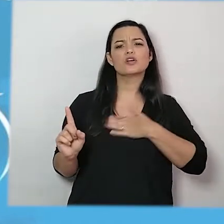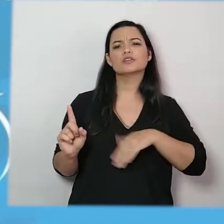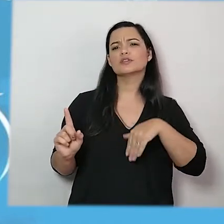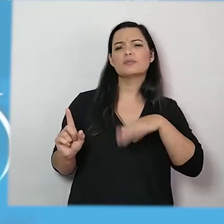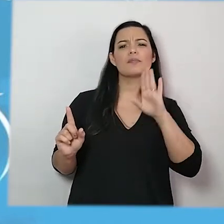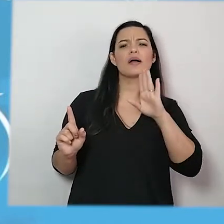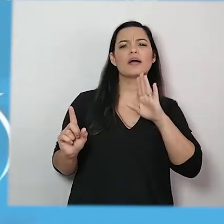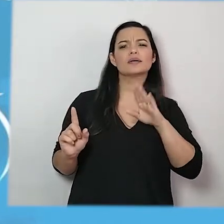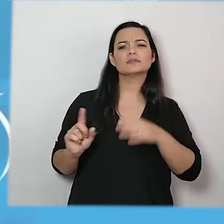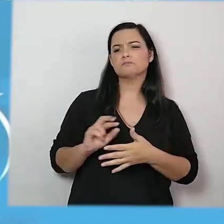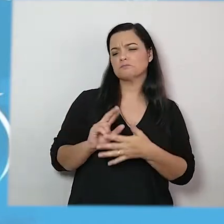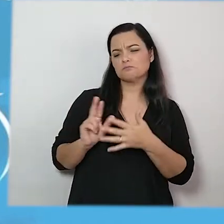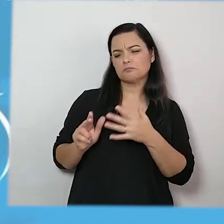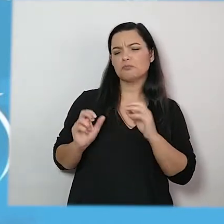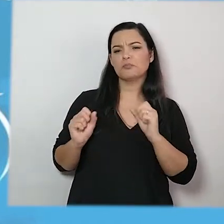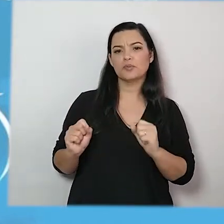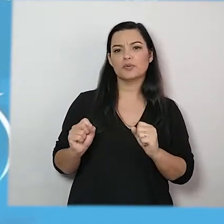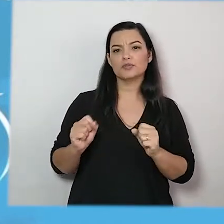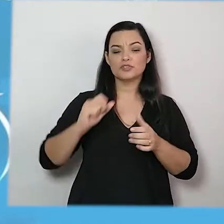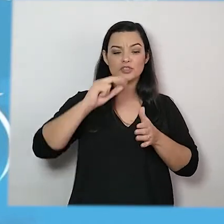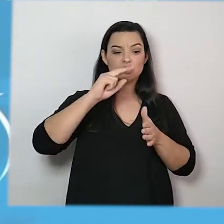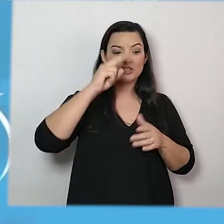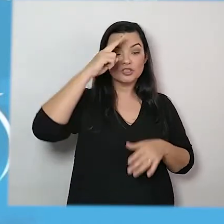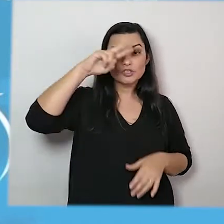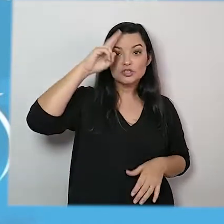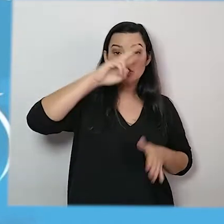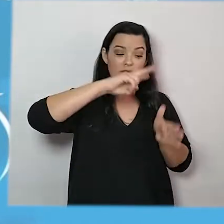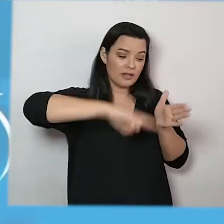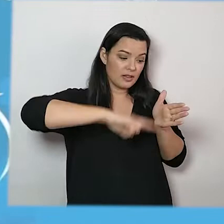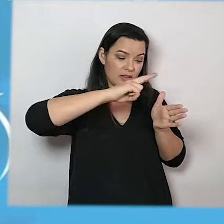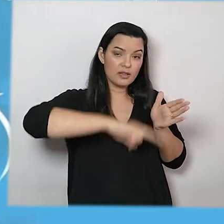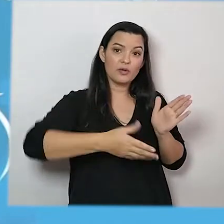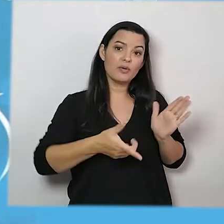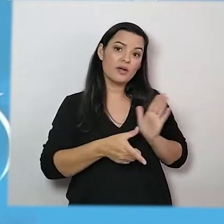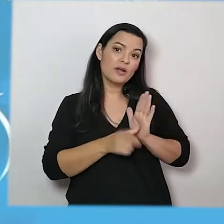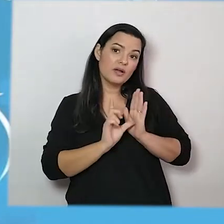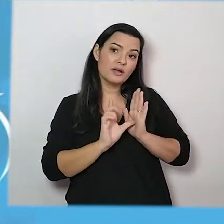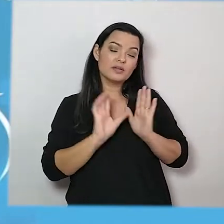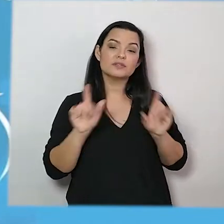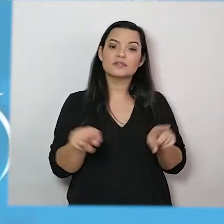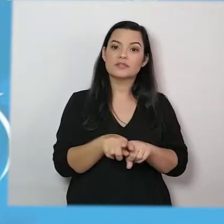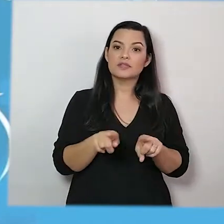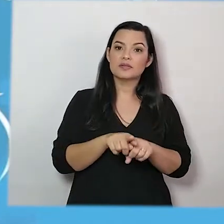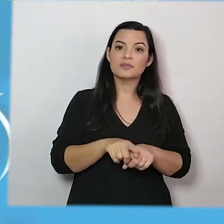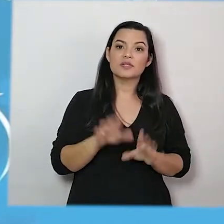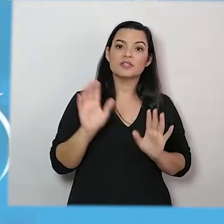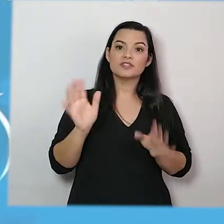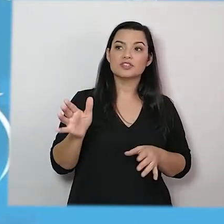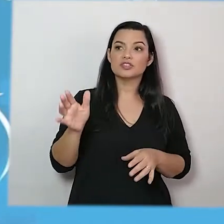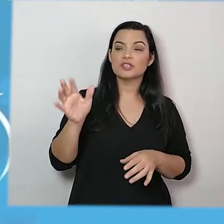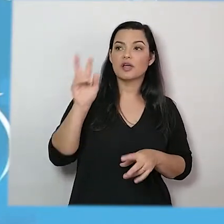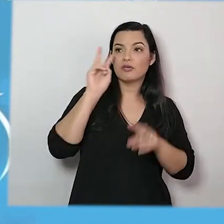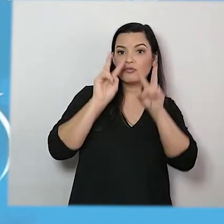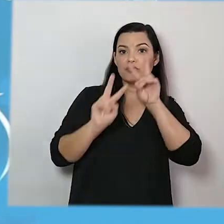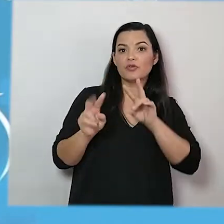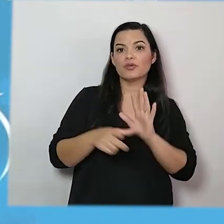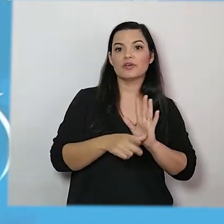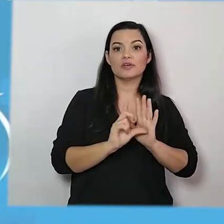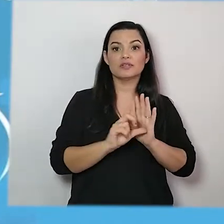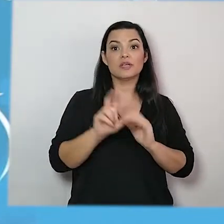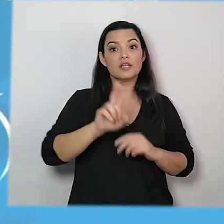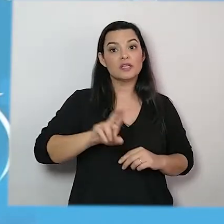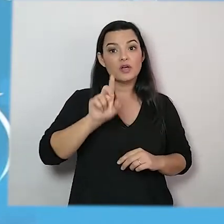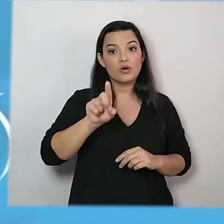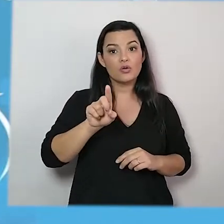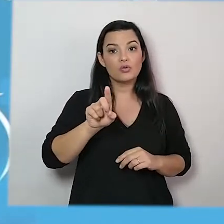das histórias que já leu, que já ouviu. E vai utilizar o seu alfabeto móvel para